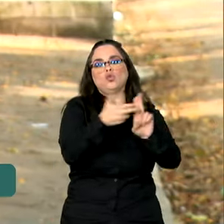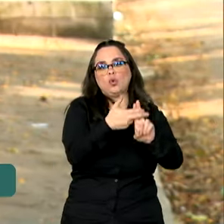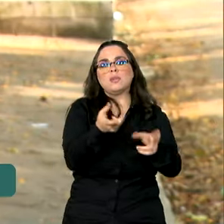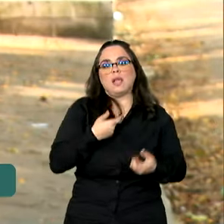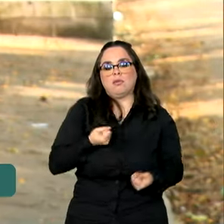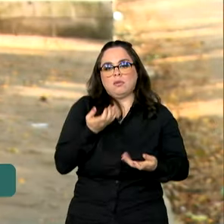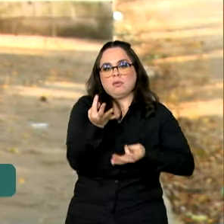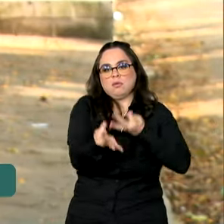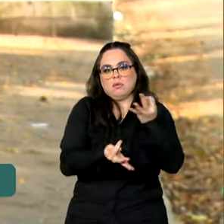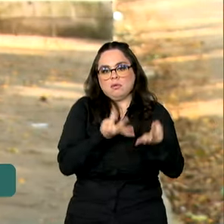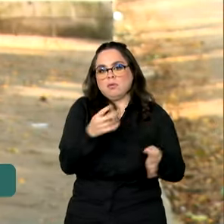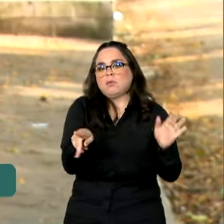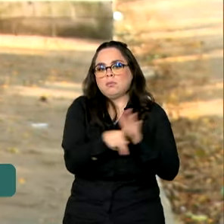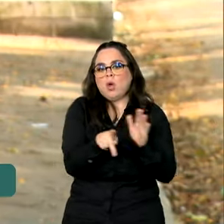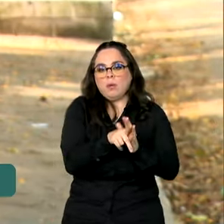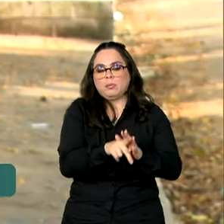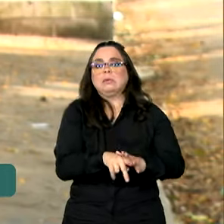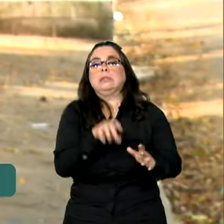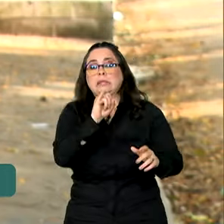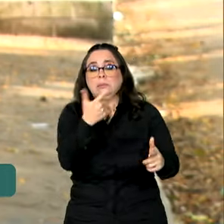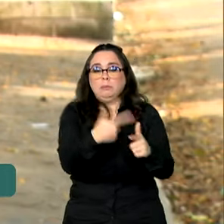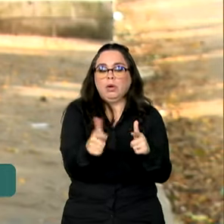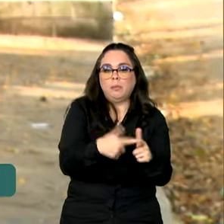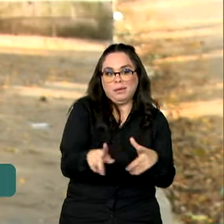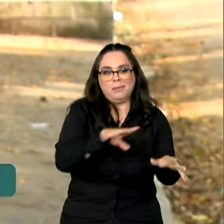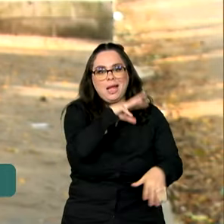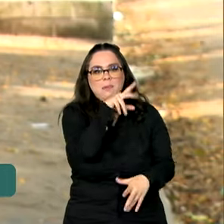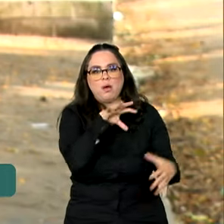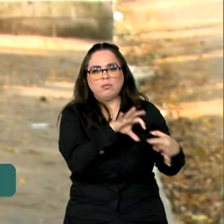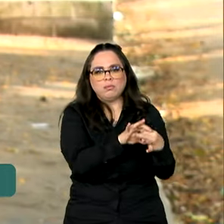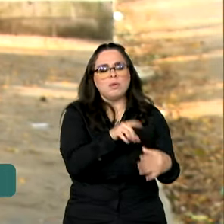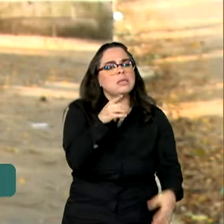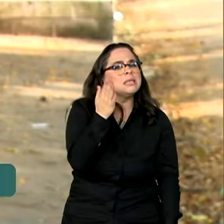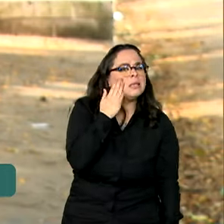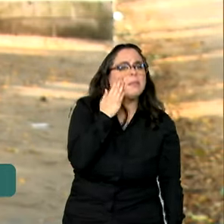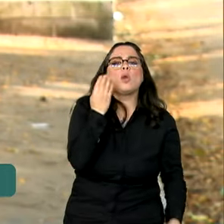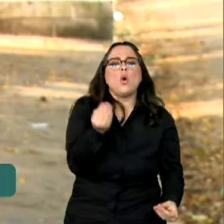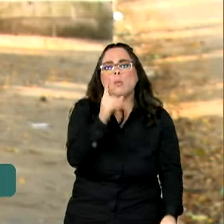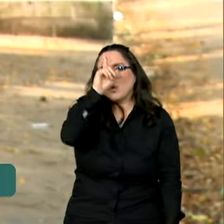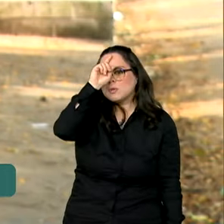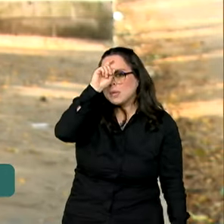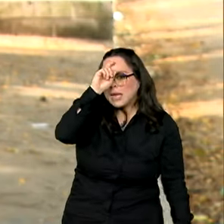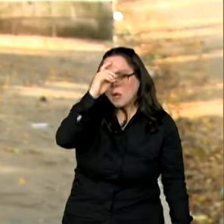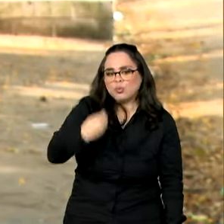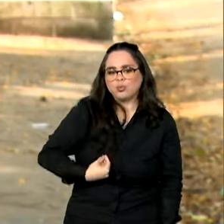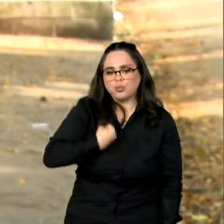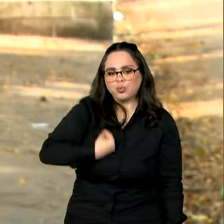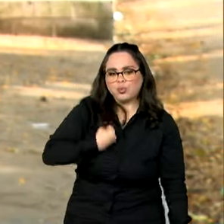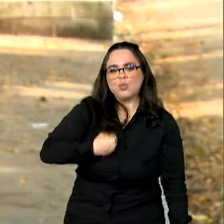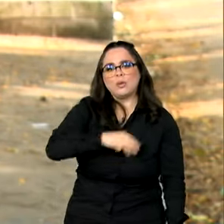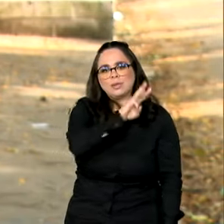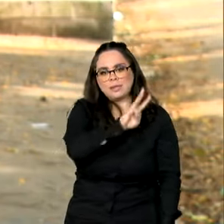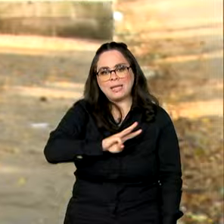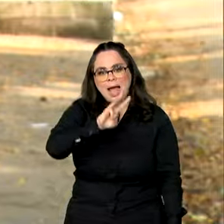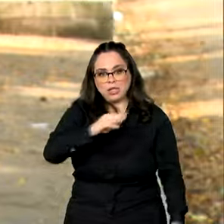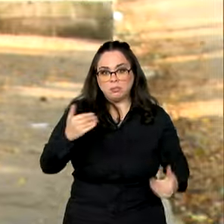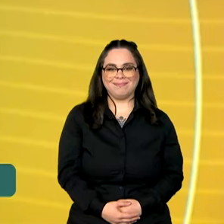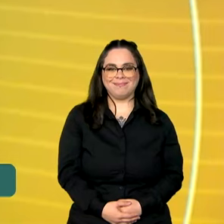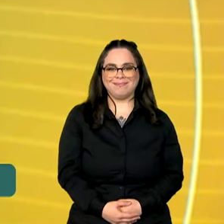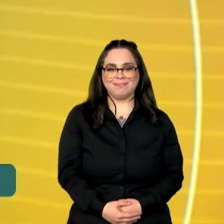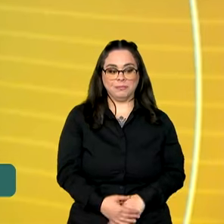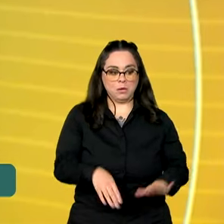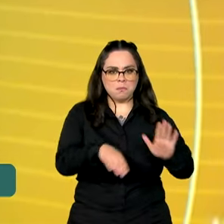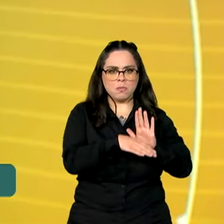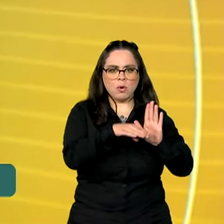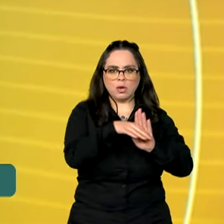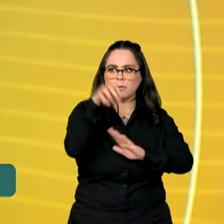soroterapia de acidentes com esses animais. Para saber onde ficam os hospitais, basta entrar no site do Ministério da Saúde.